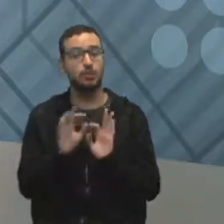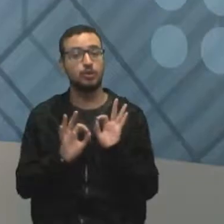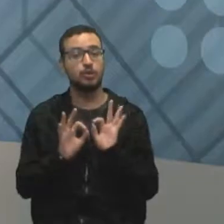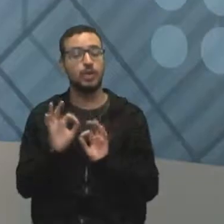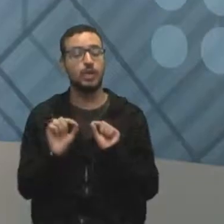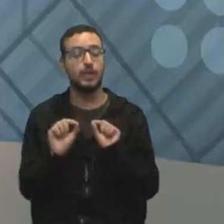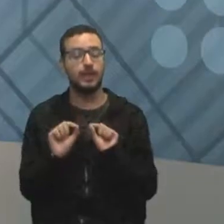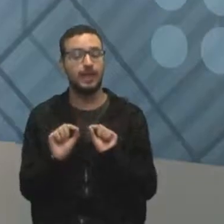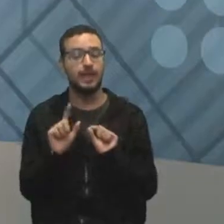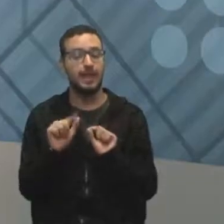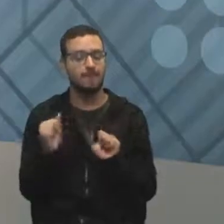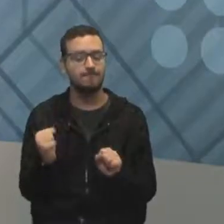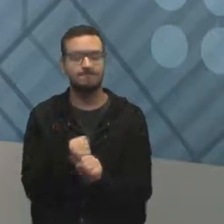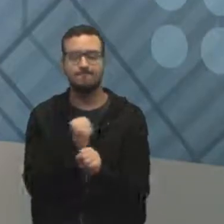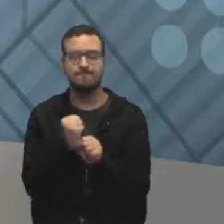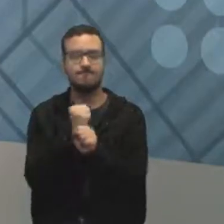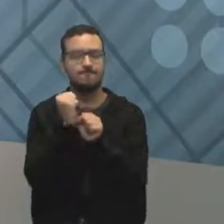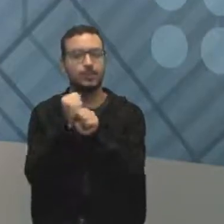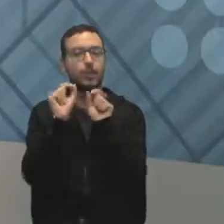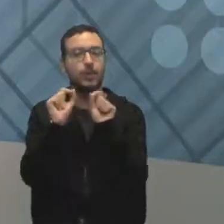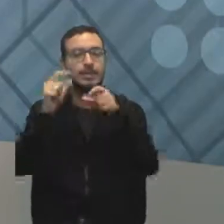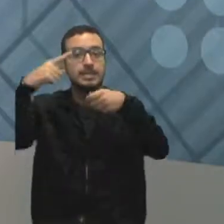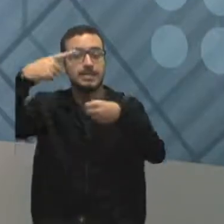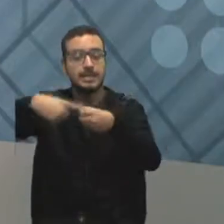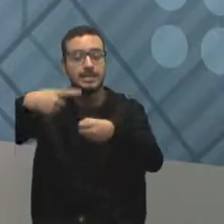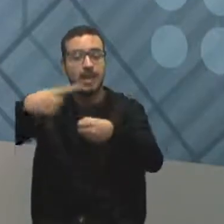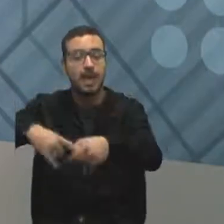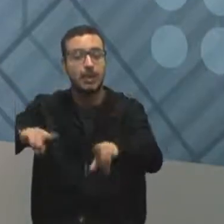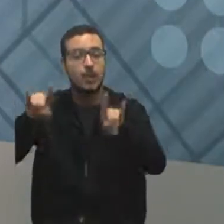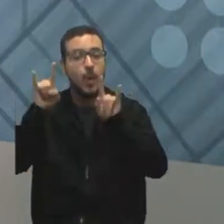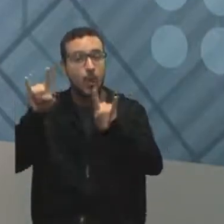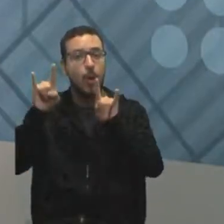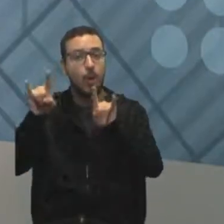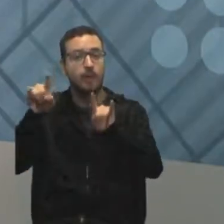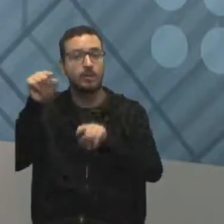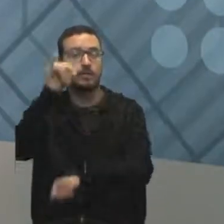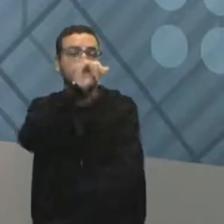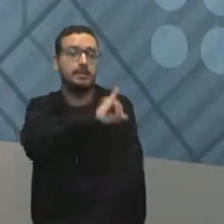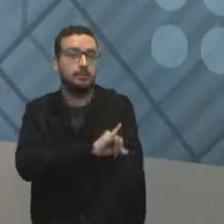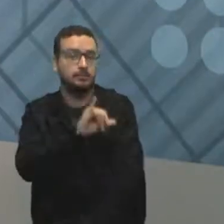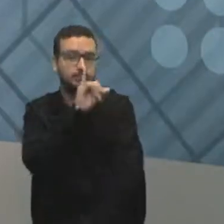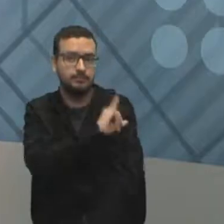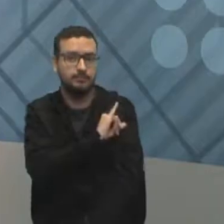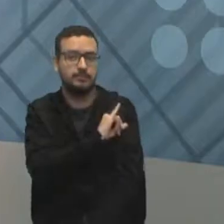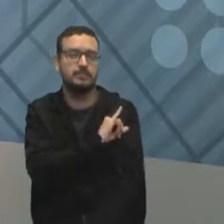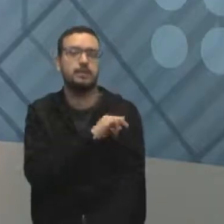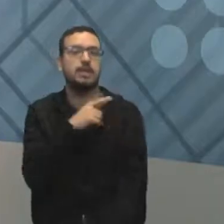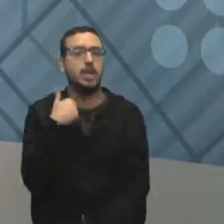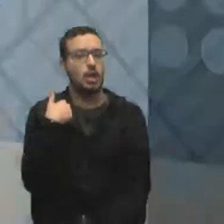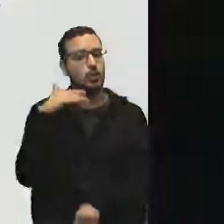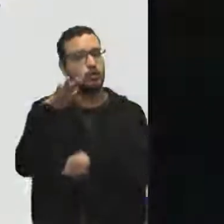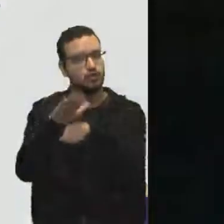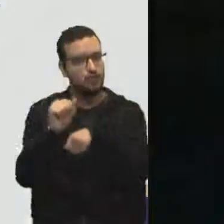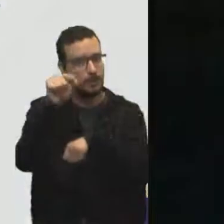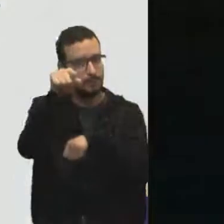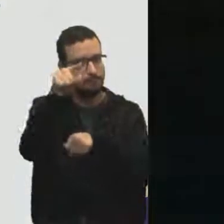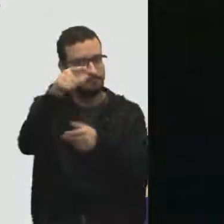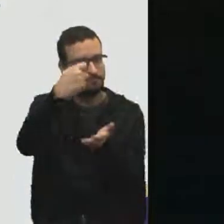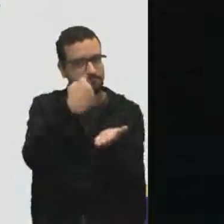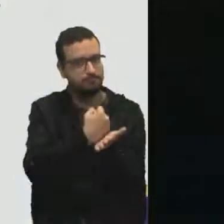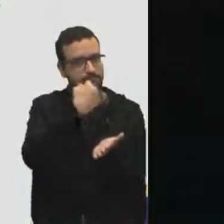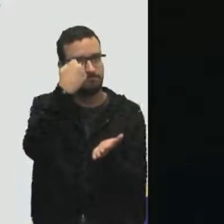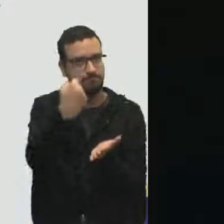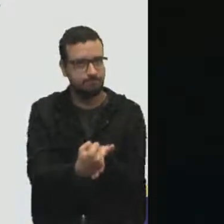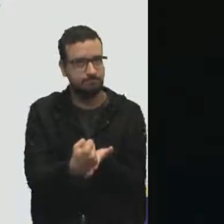vai acontecer o Roque em Rio e você foi contratado por mim para ser meu gerente de projetos. Então vamos relembrar a nossa história. Então,